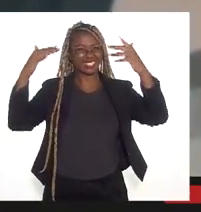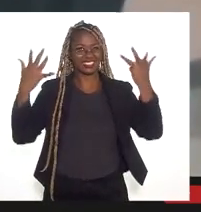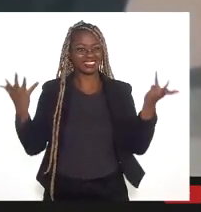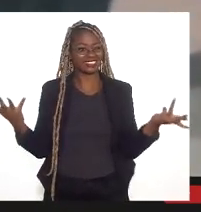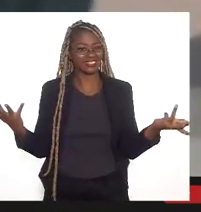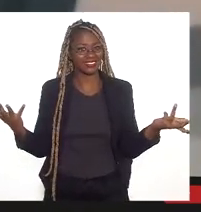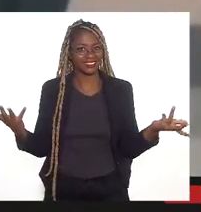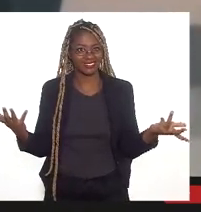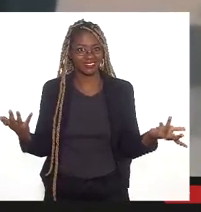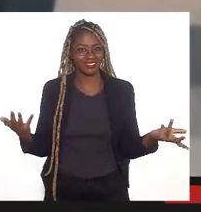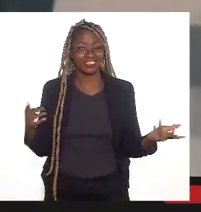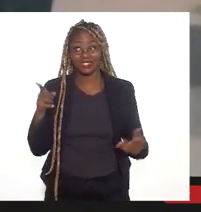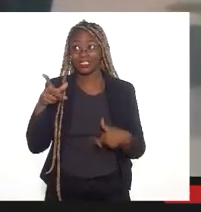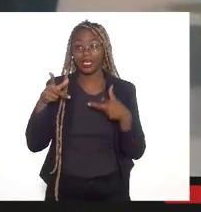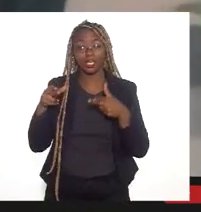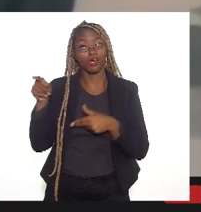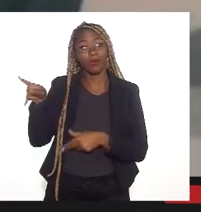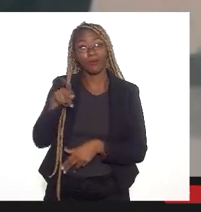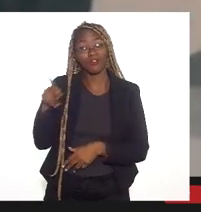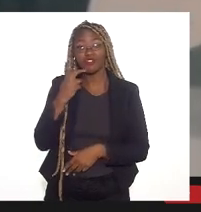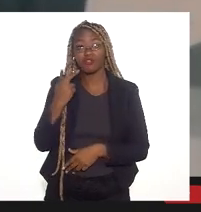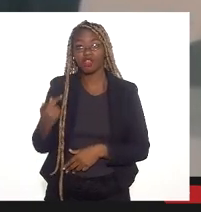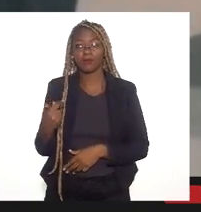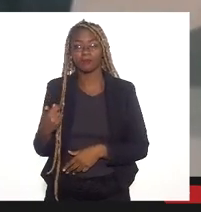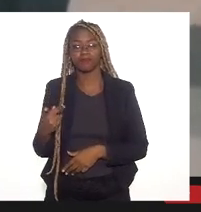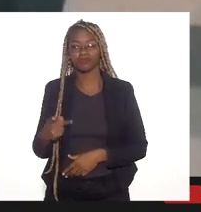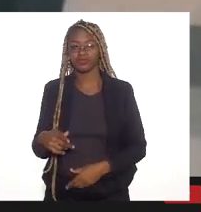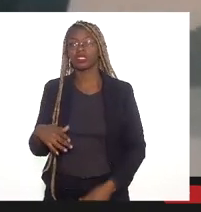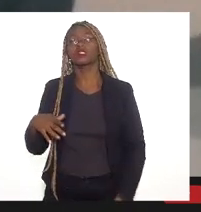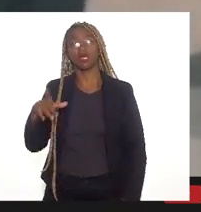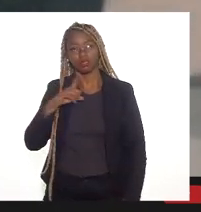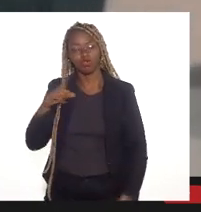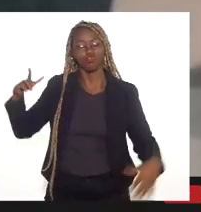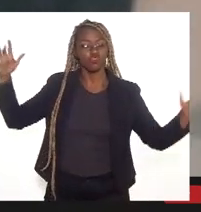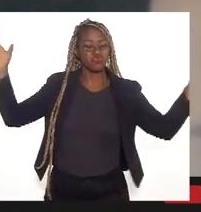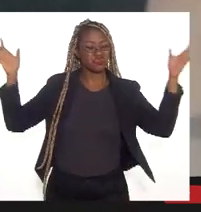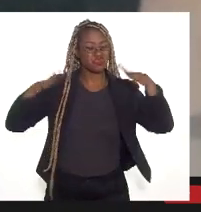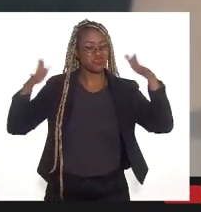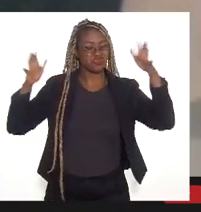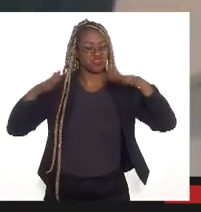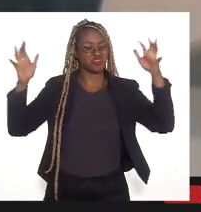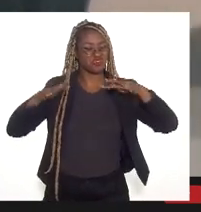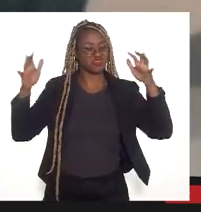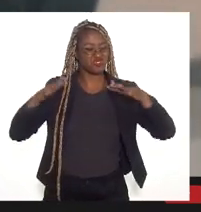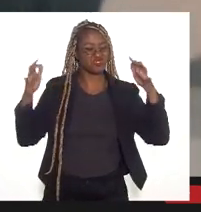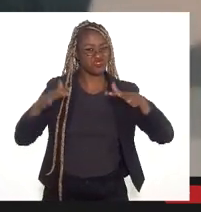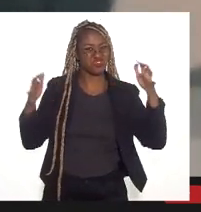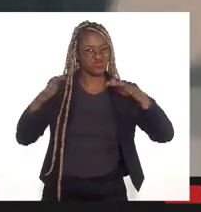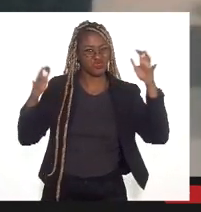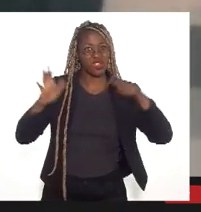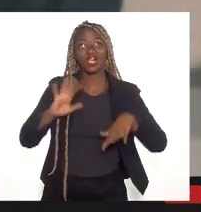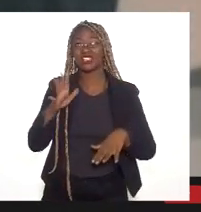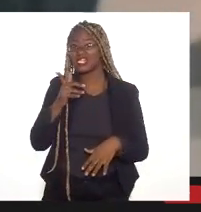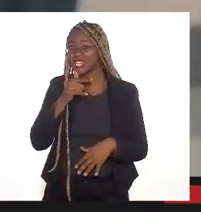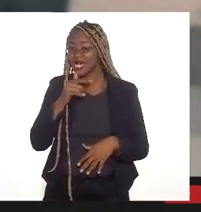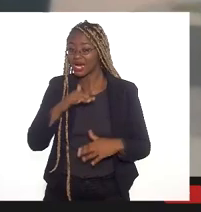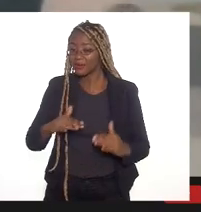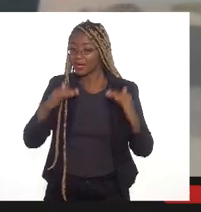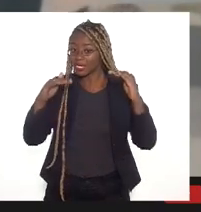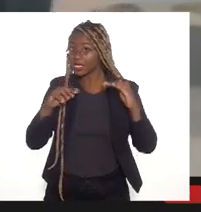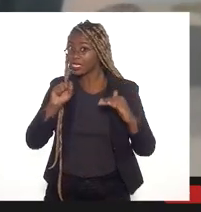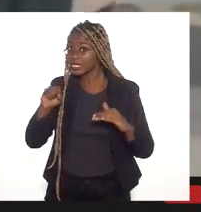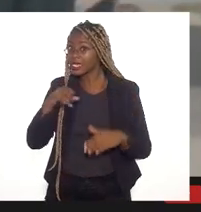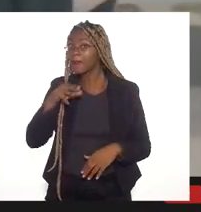enchente. E aquilo que o Sebastião falou, se você pega nessa época de uma chuva intensa, uma maré alta e se for maré de cisija,